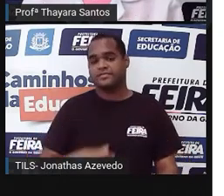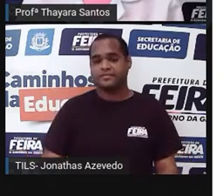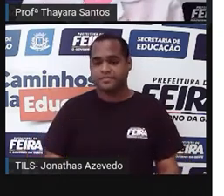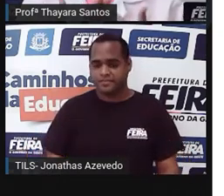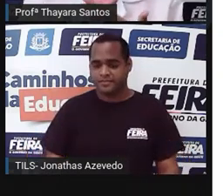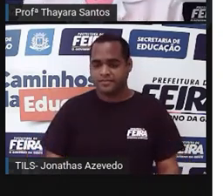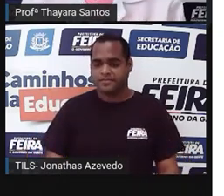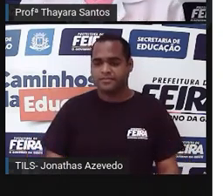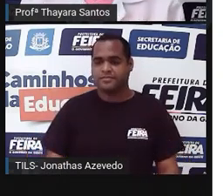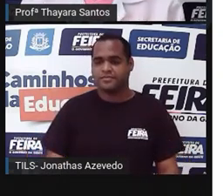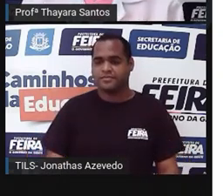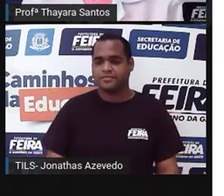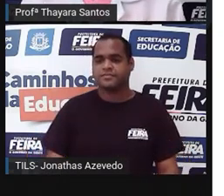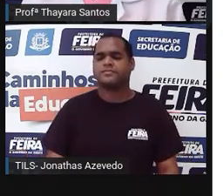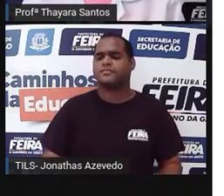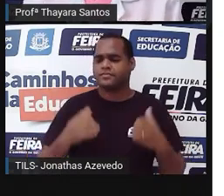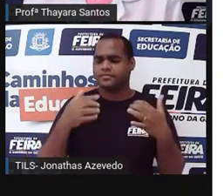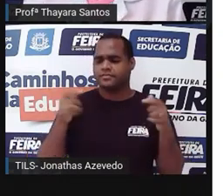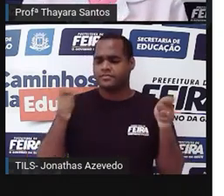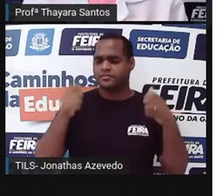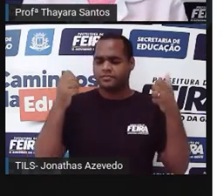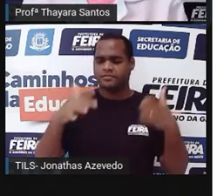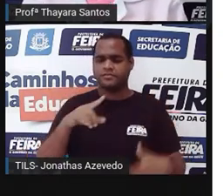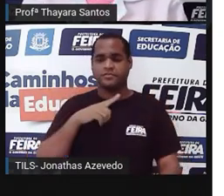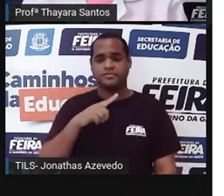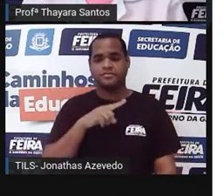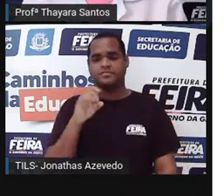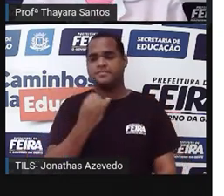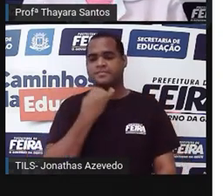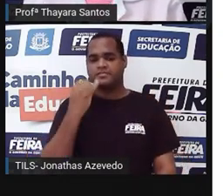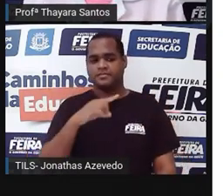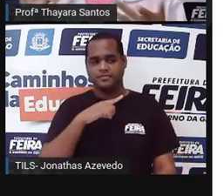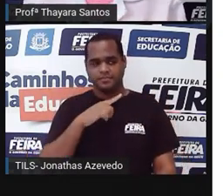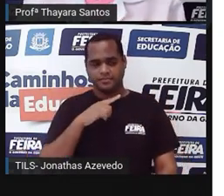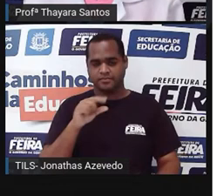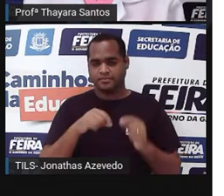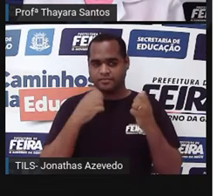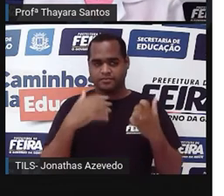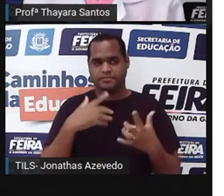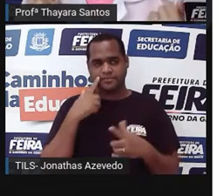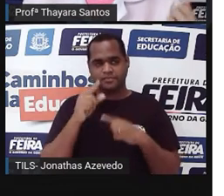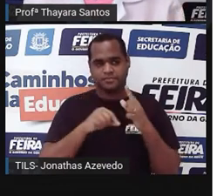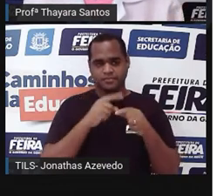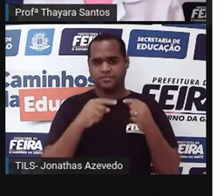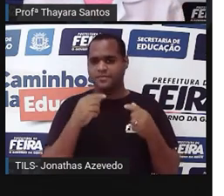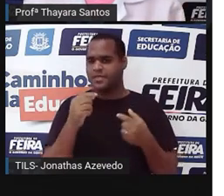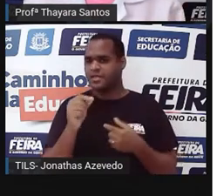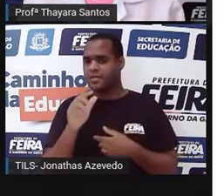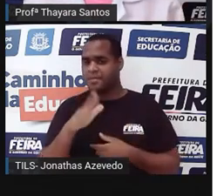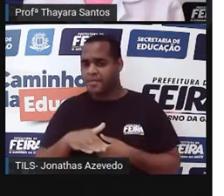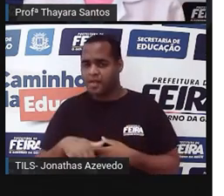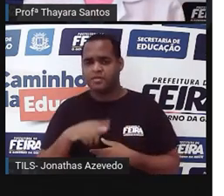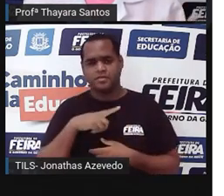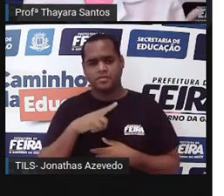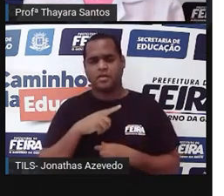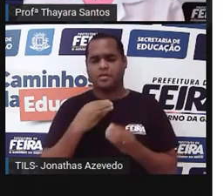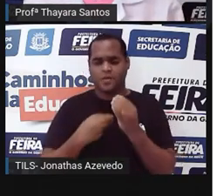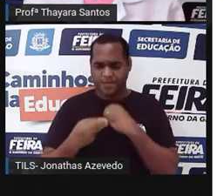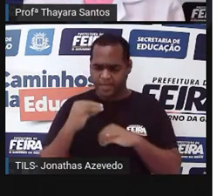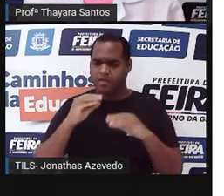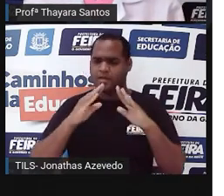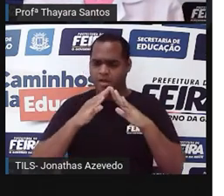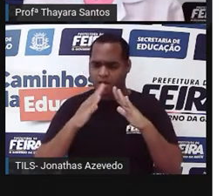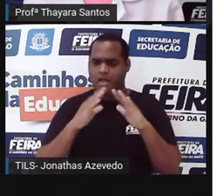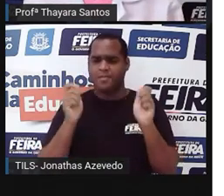Mas, sempre que possível, a gente tem que preferir esses produtos orgânicos. E uma opção mais barata é cultivar em casa mesmo. A gente pode